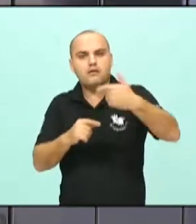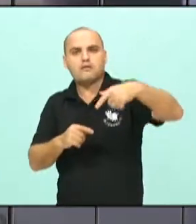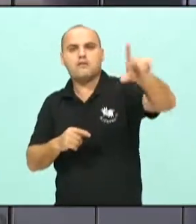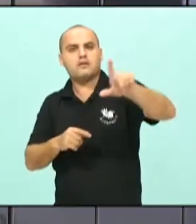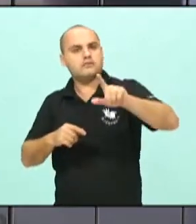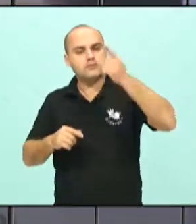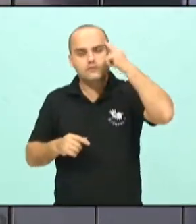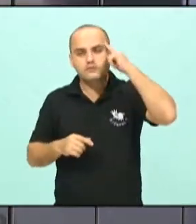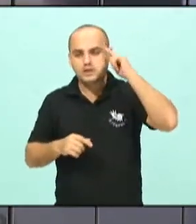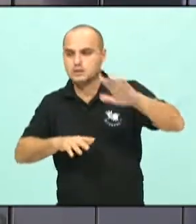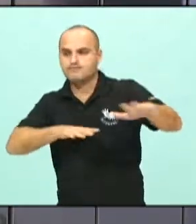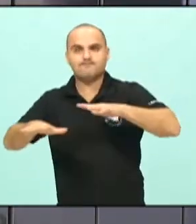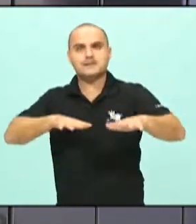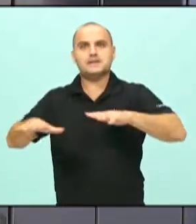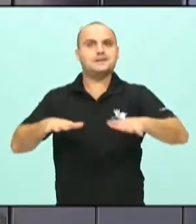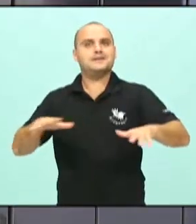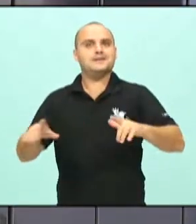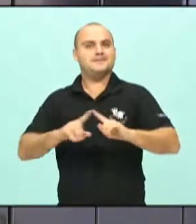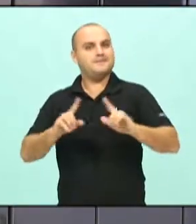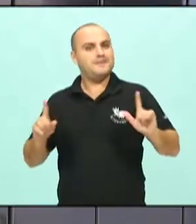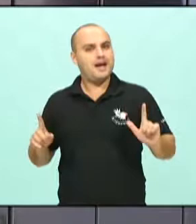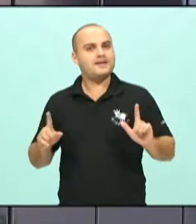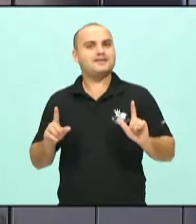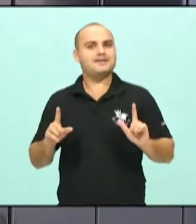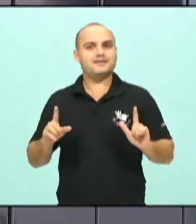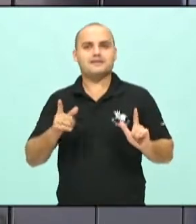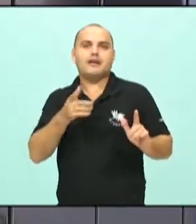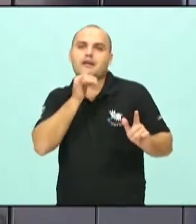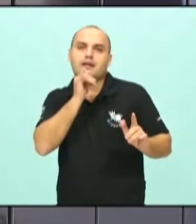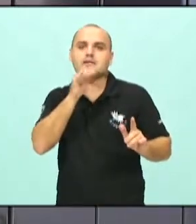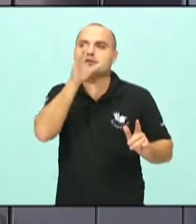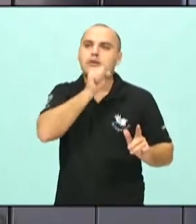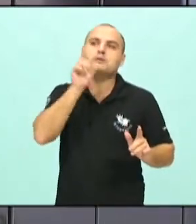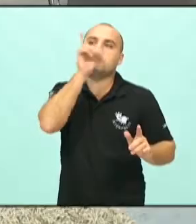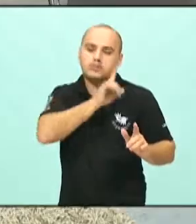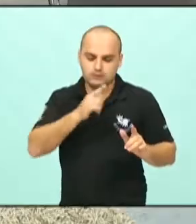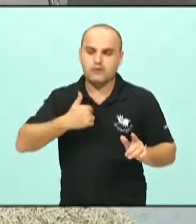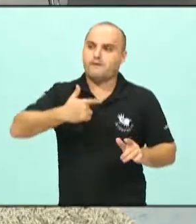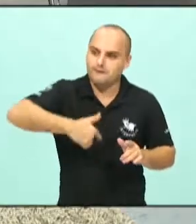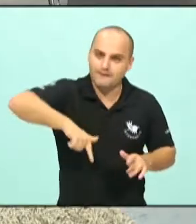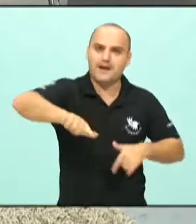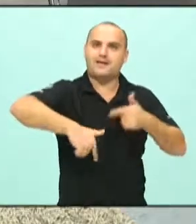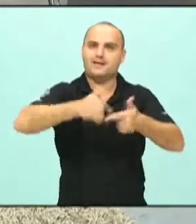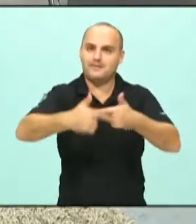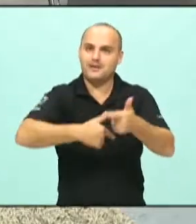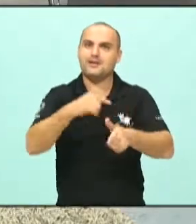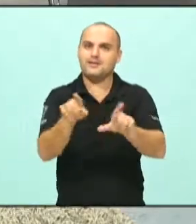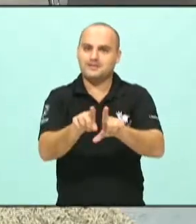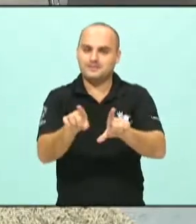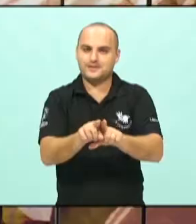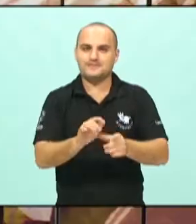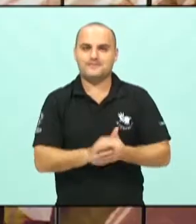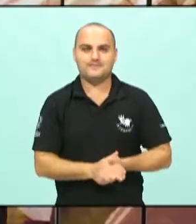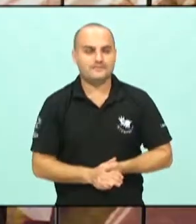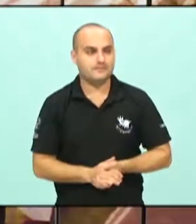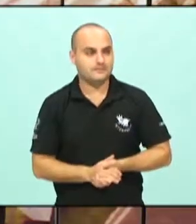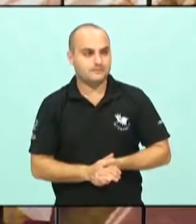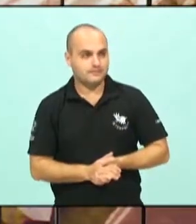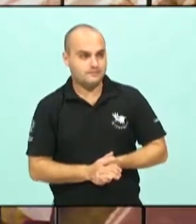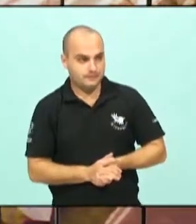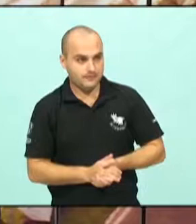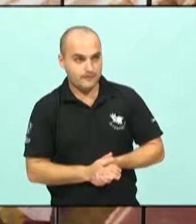agitado e que não tem final de semana. A gente está me procurando nos finais de semana trabalhar. O vereador,